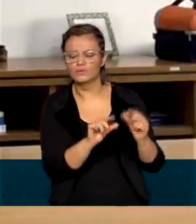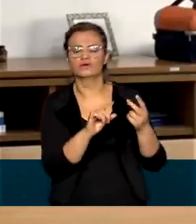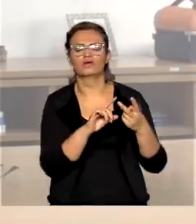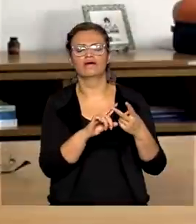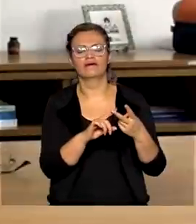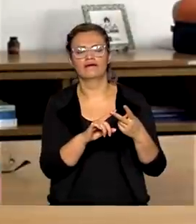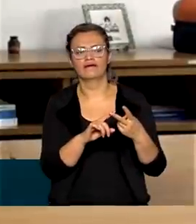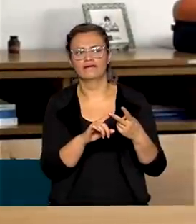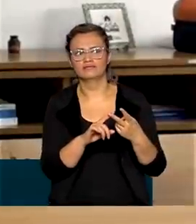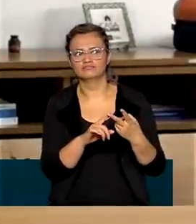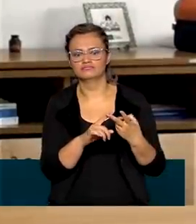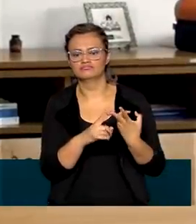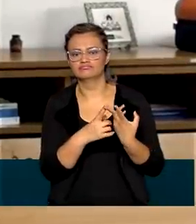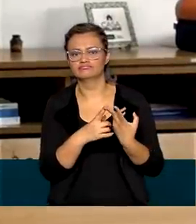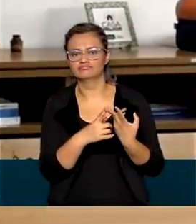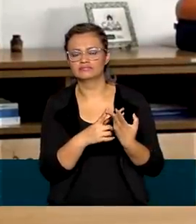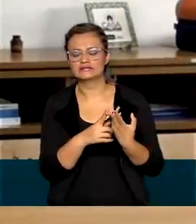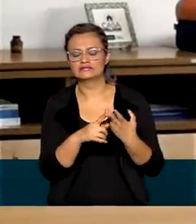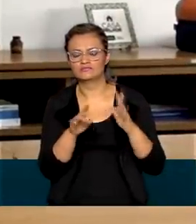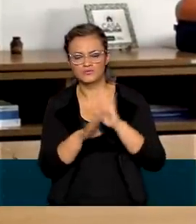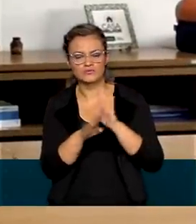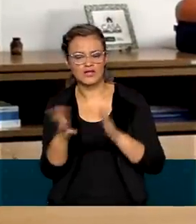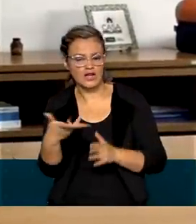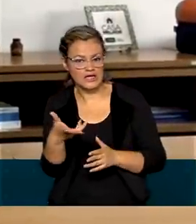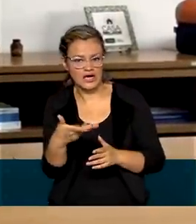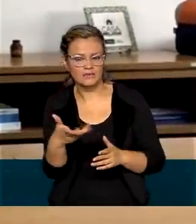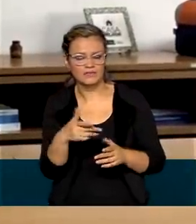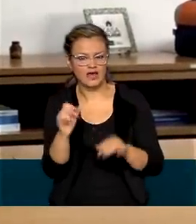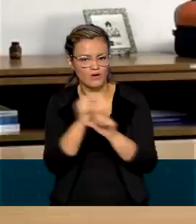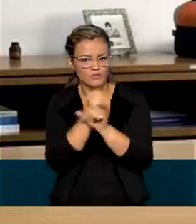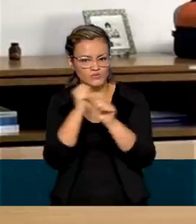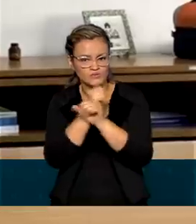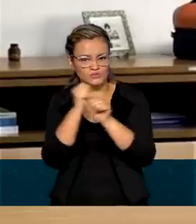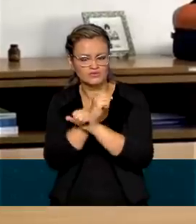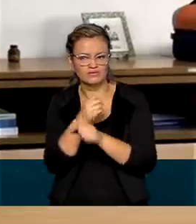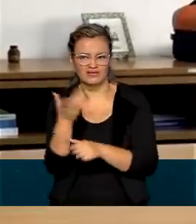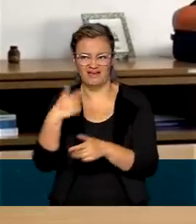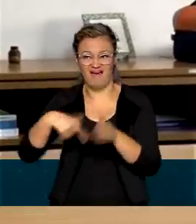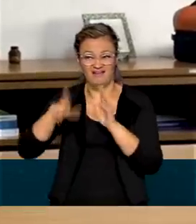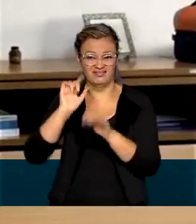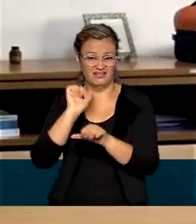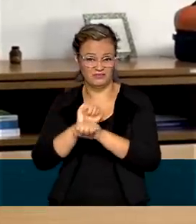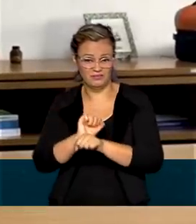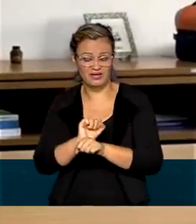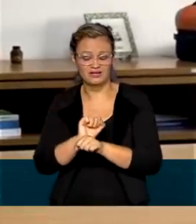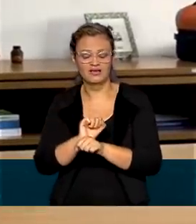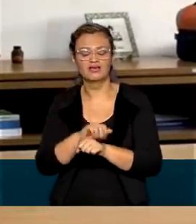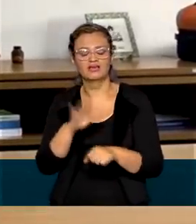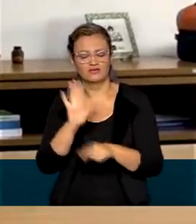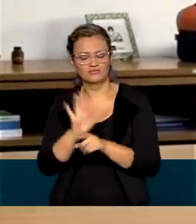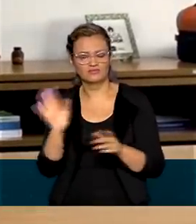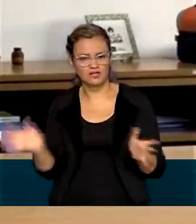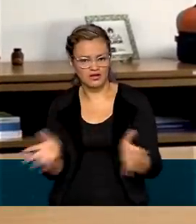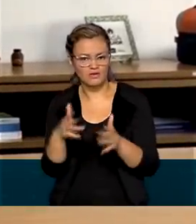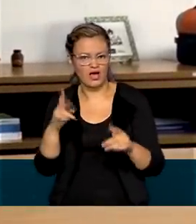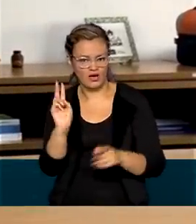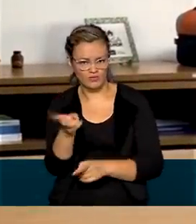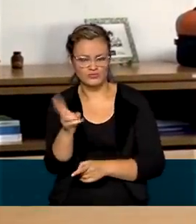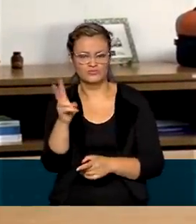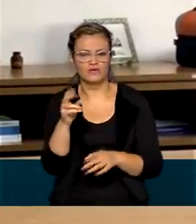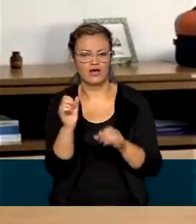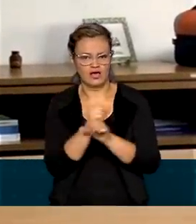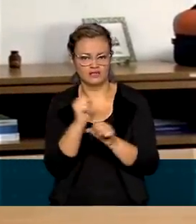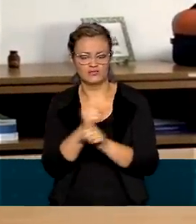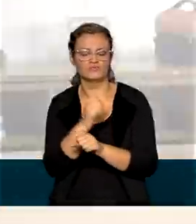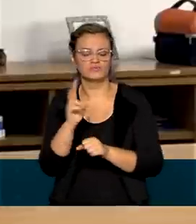história. Nós estamos acelerando a retomada das obras paralisadas e dando continuidade das